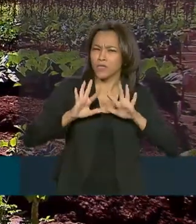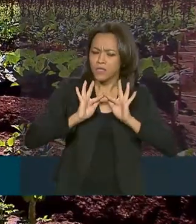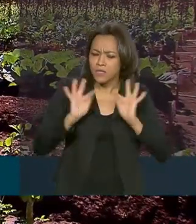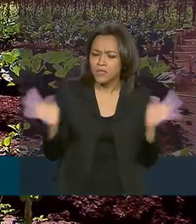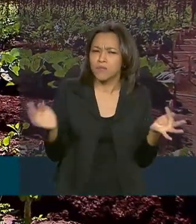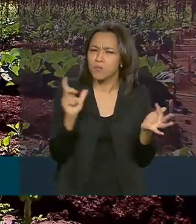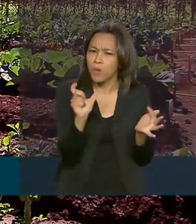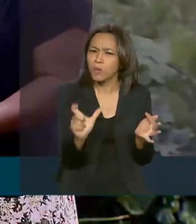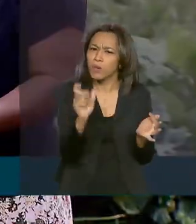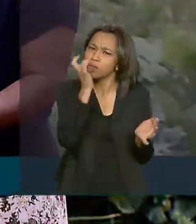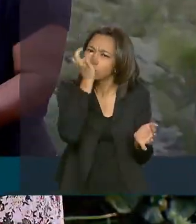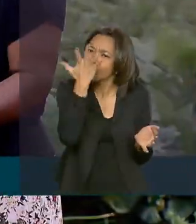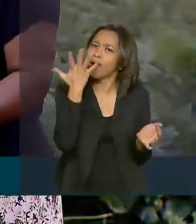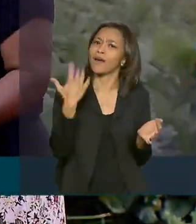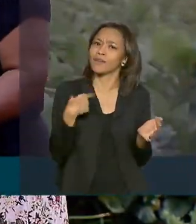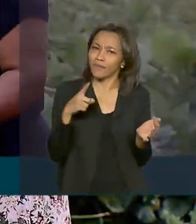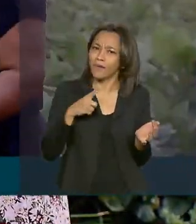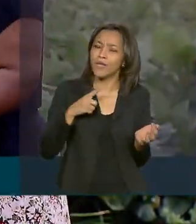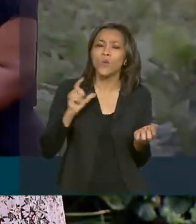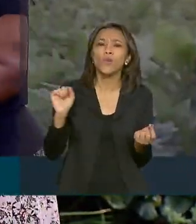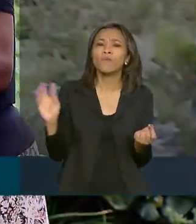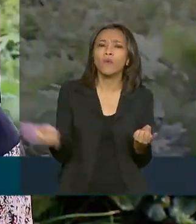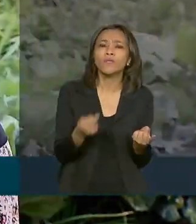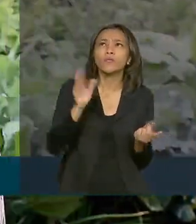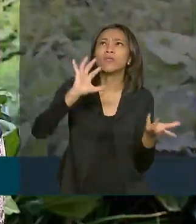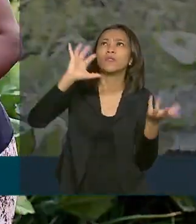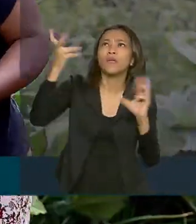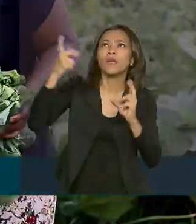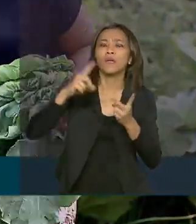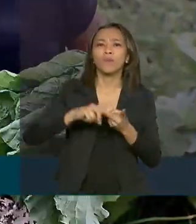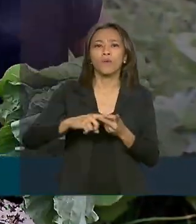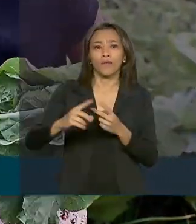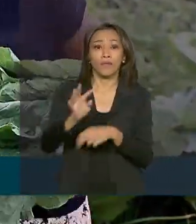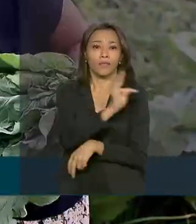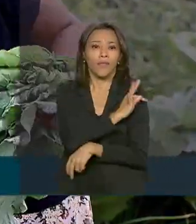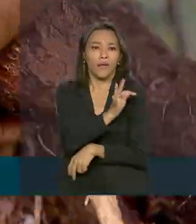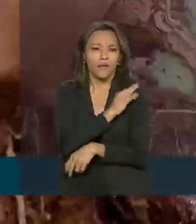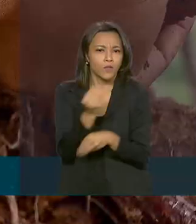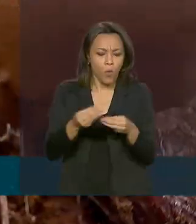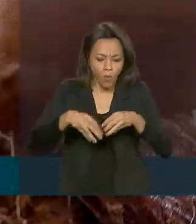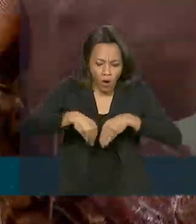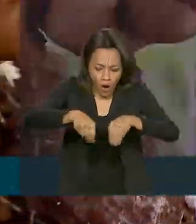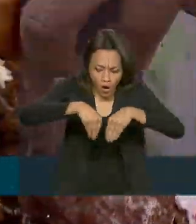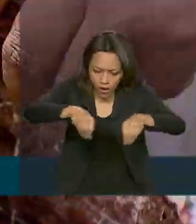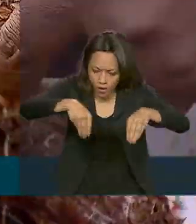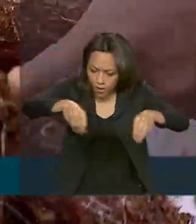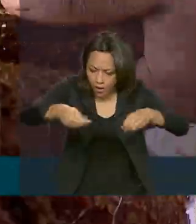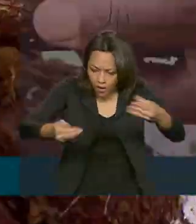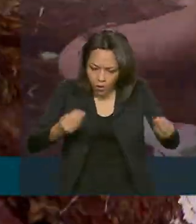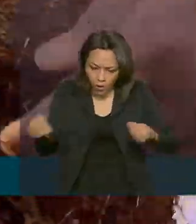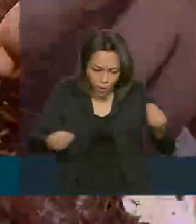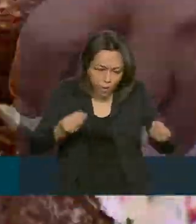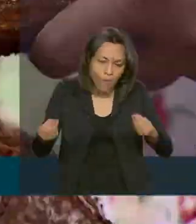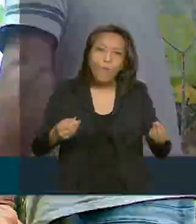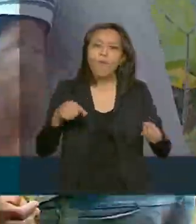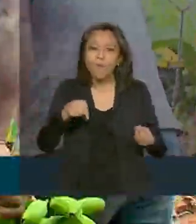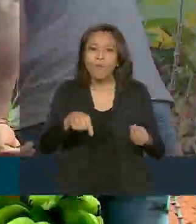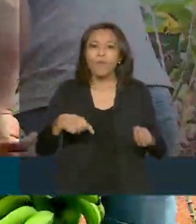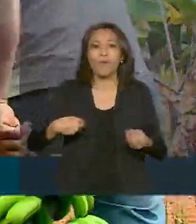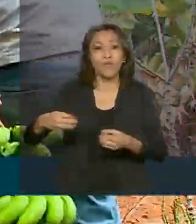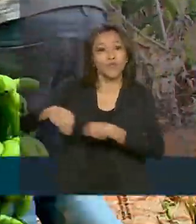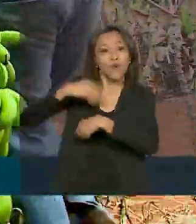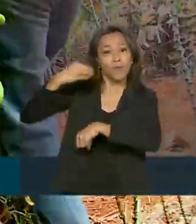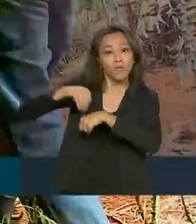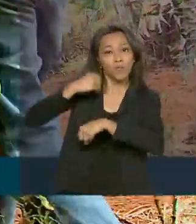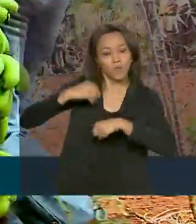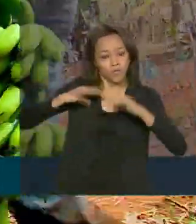ele terá acesso a dados meteorológicos, técnicas de plantio, manejo das culturas, informações sanitárias e do